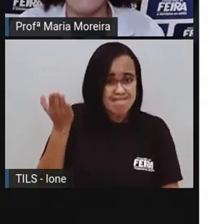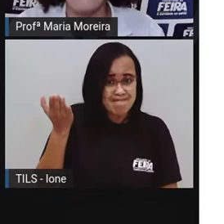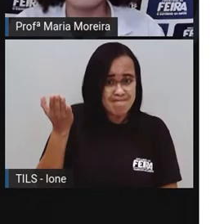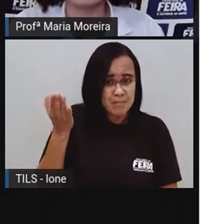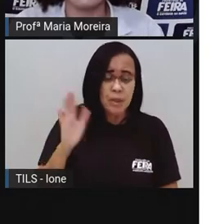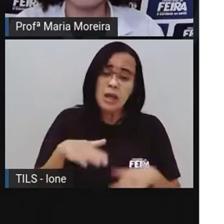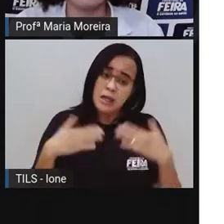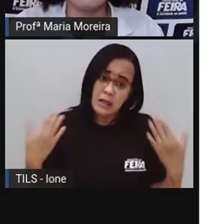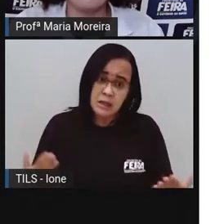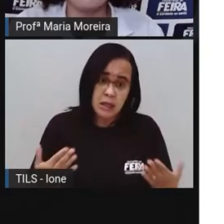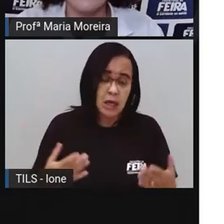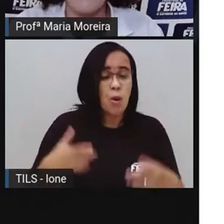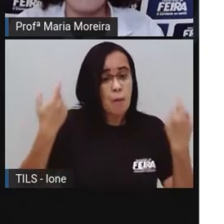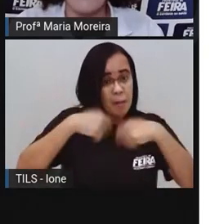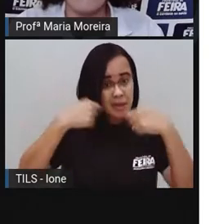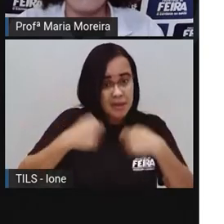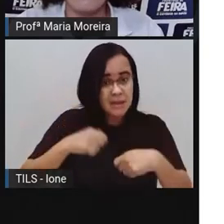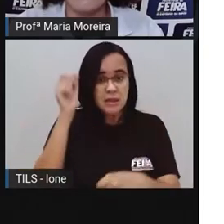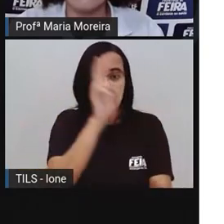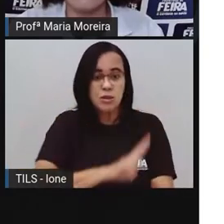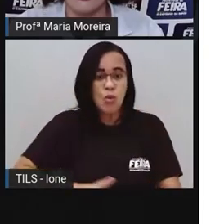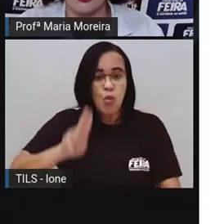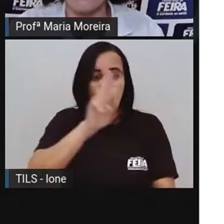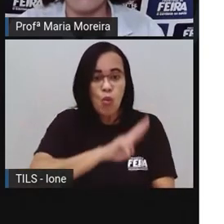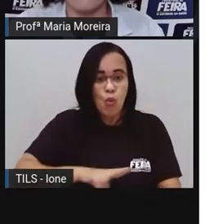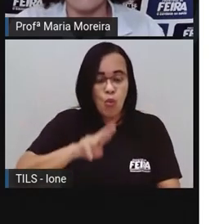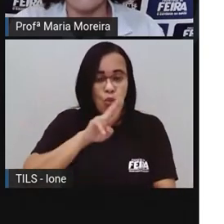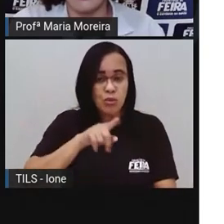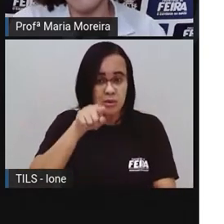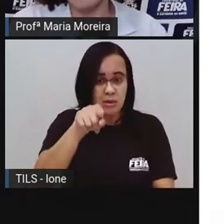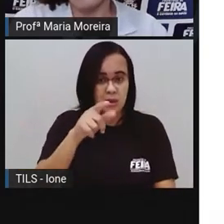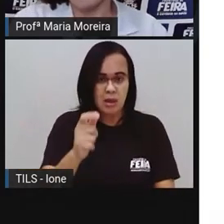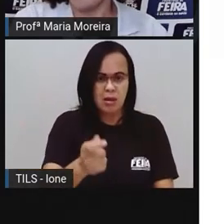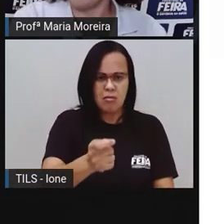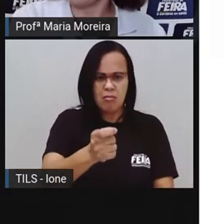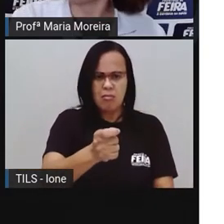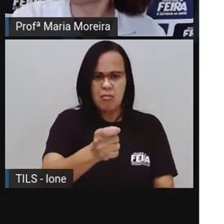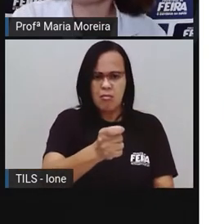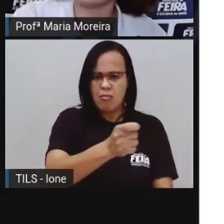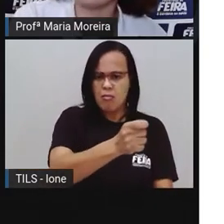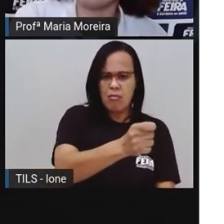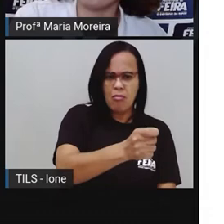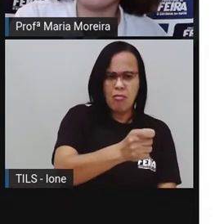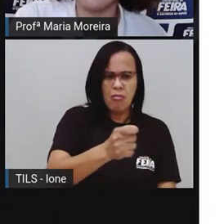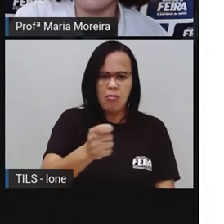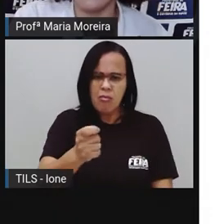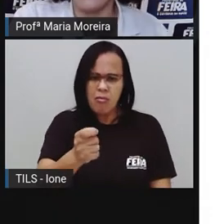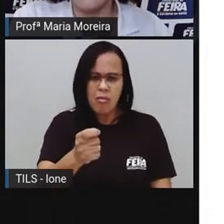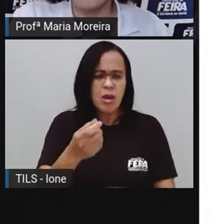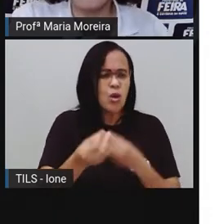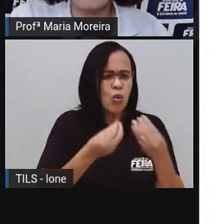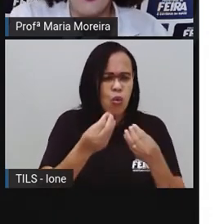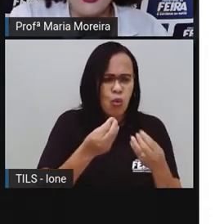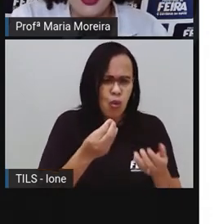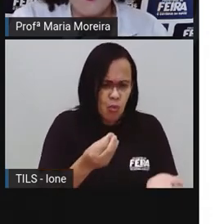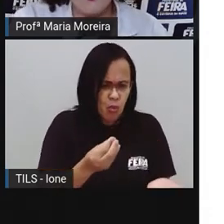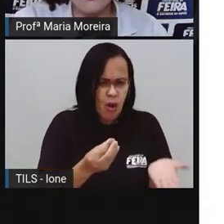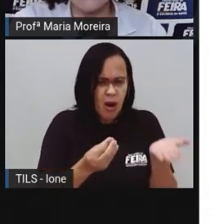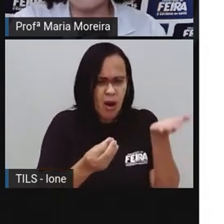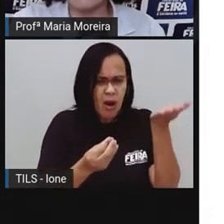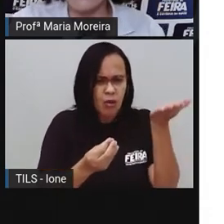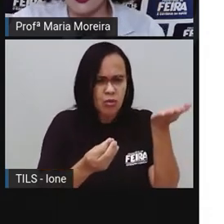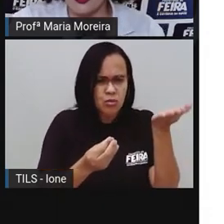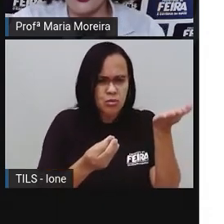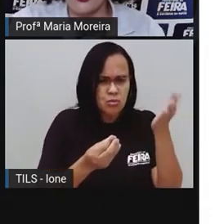aqui, ó, para medir o que é permitido, tá? Bom, vamos aqui a uma matéria. Combate à